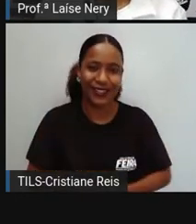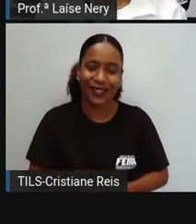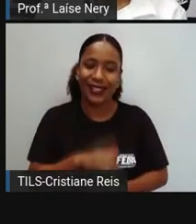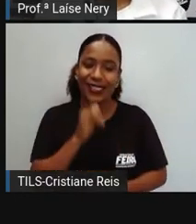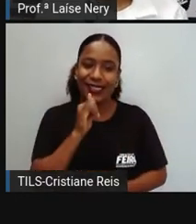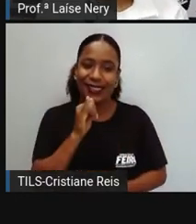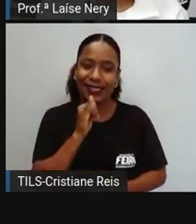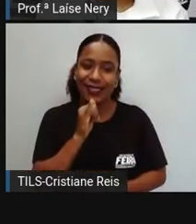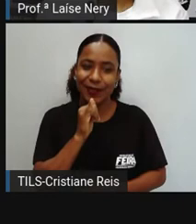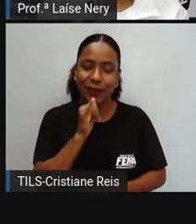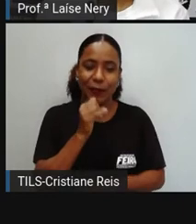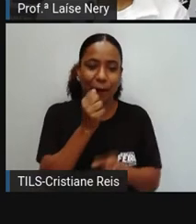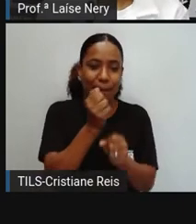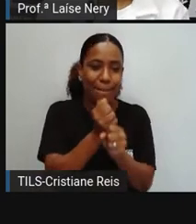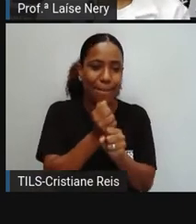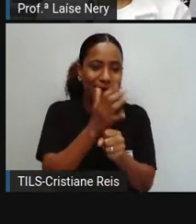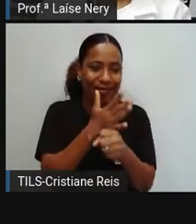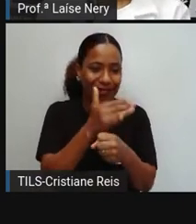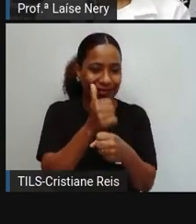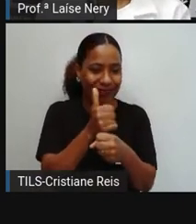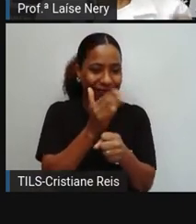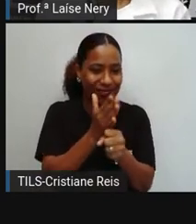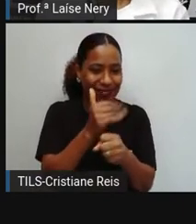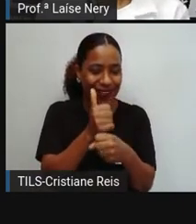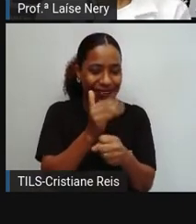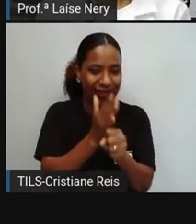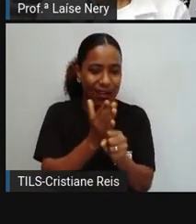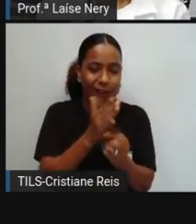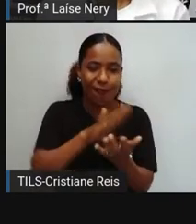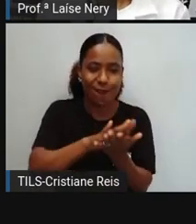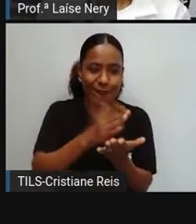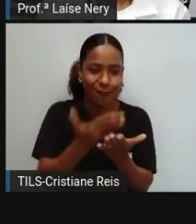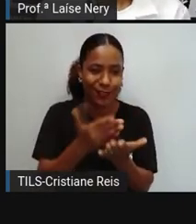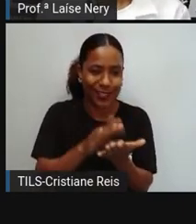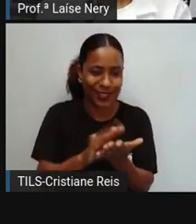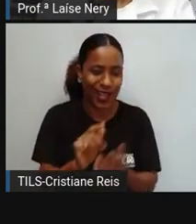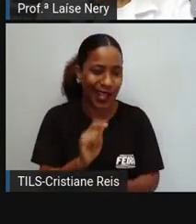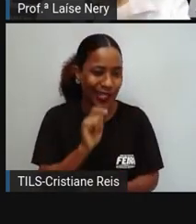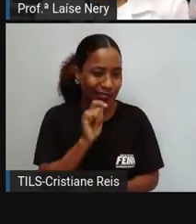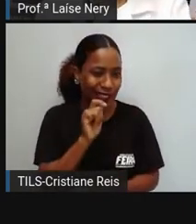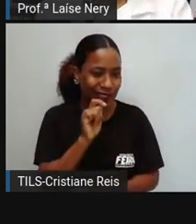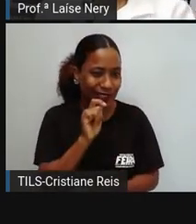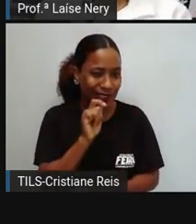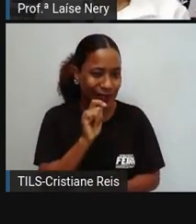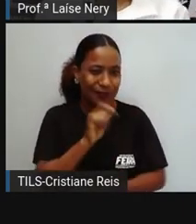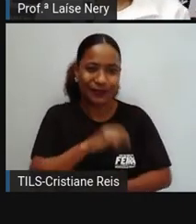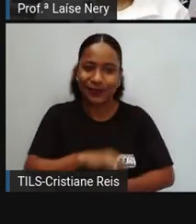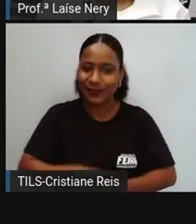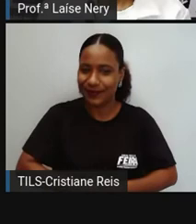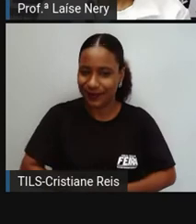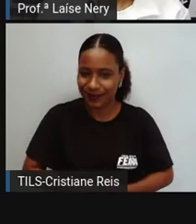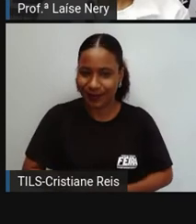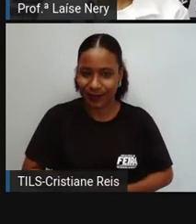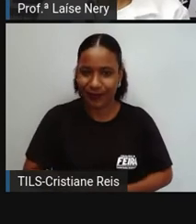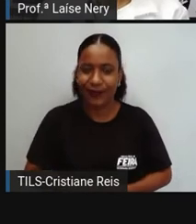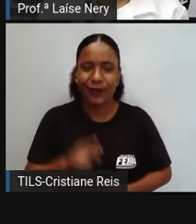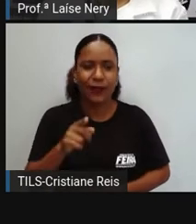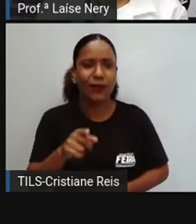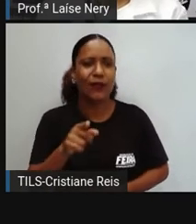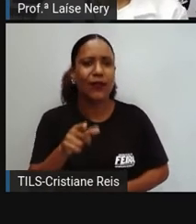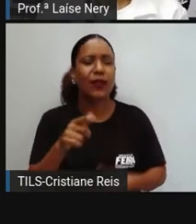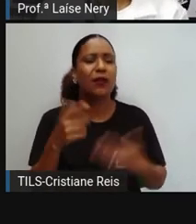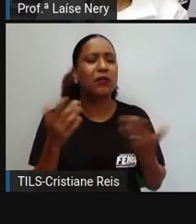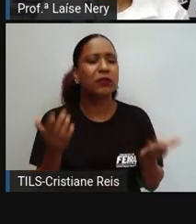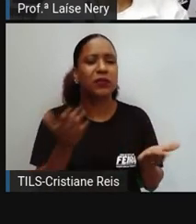uma batata frita. Que tipo de alimento é esse? Se ela estivesse sem sal, que